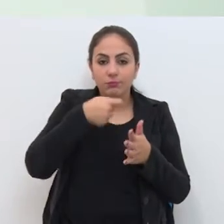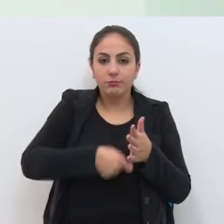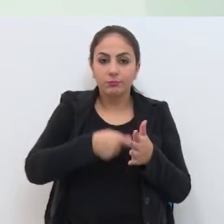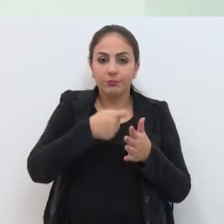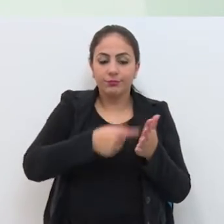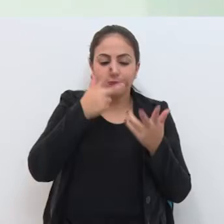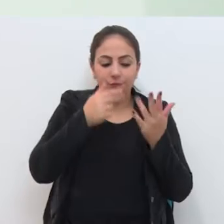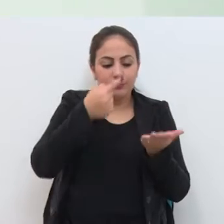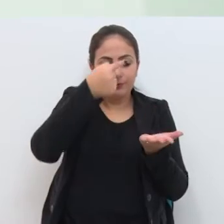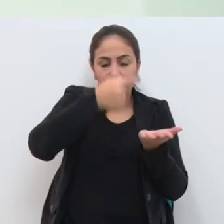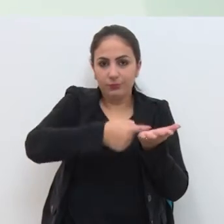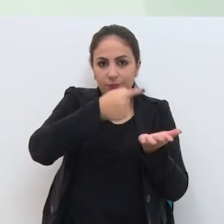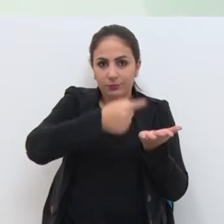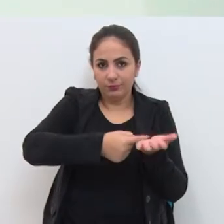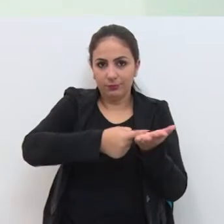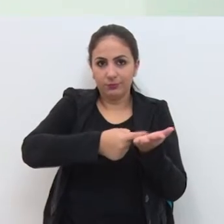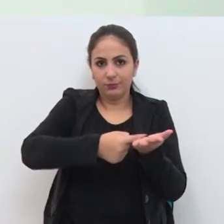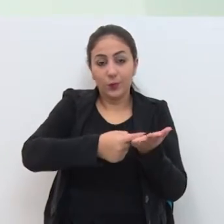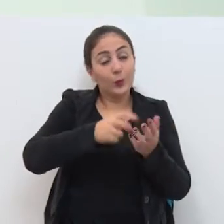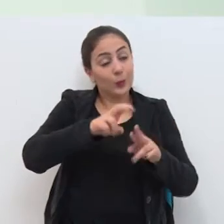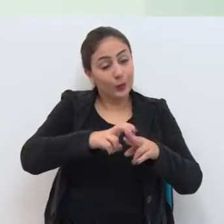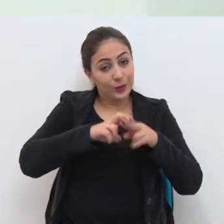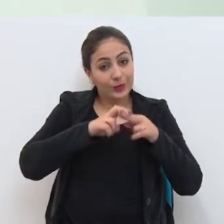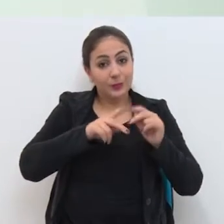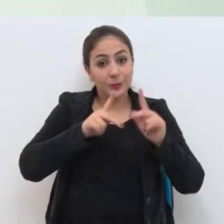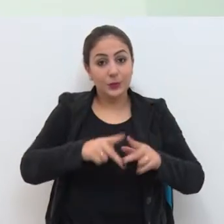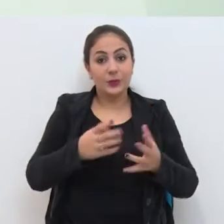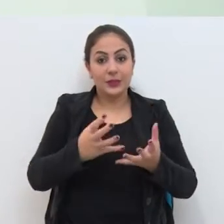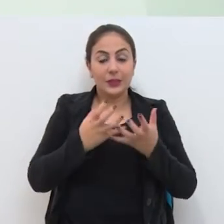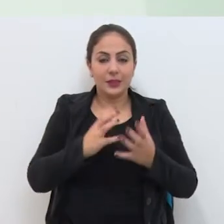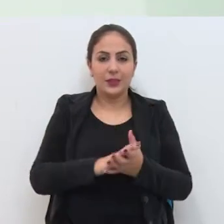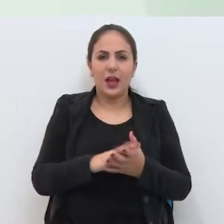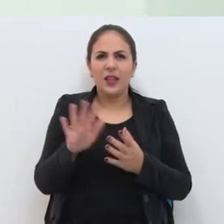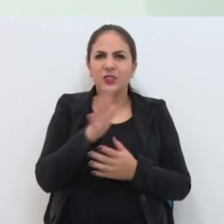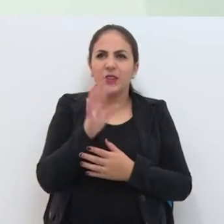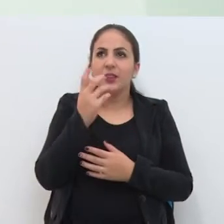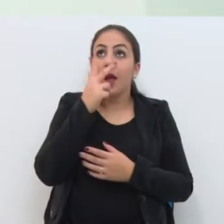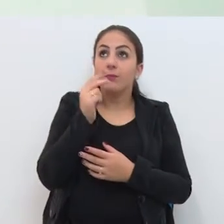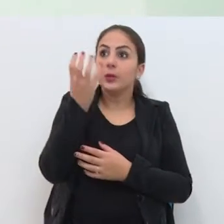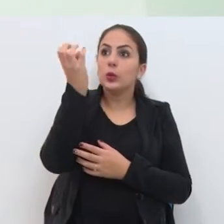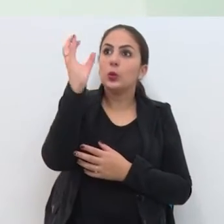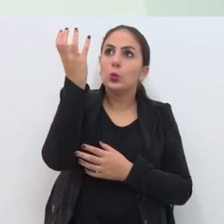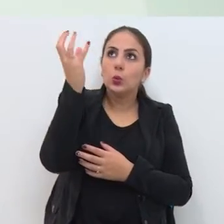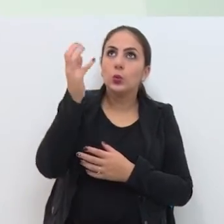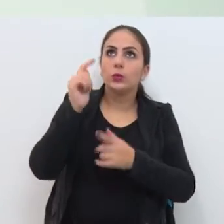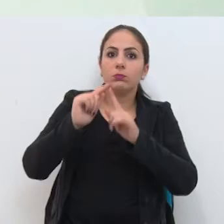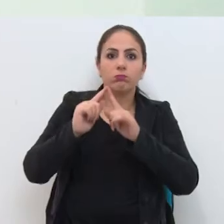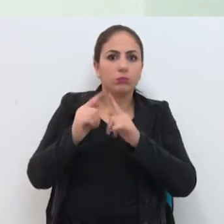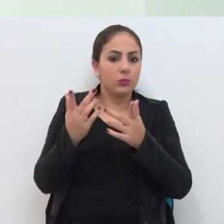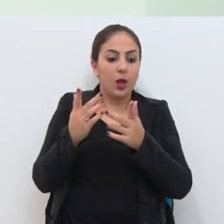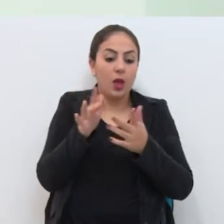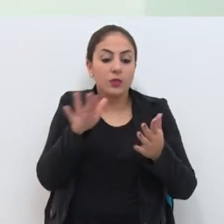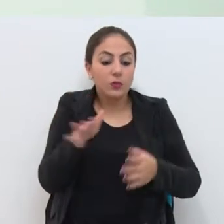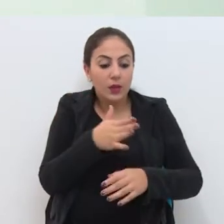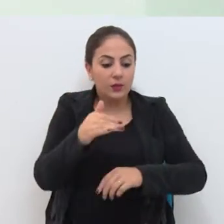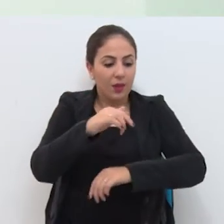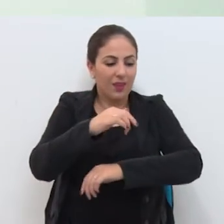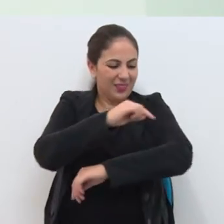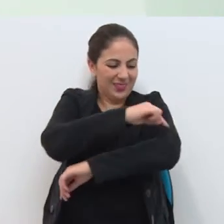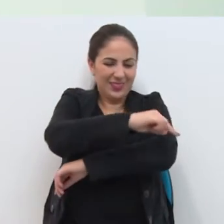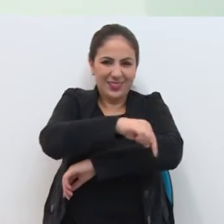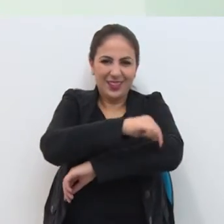determinação O comprometimento Então é isso que as pessoas querem Às vezes é um bico de luz Uma iluminação pública Às vezes é um bueiro